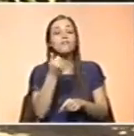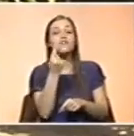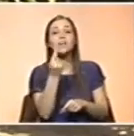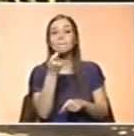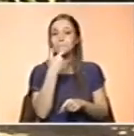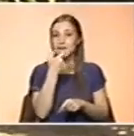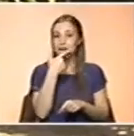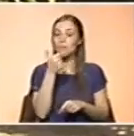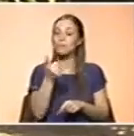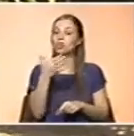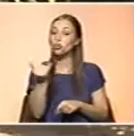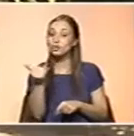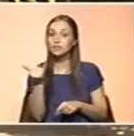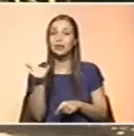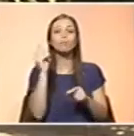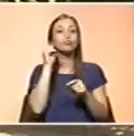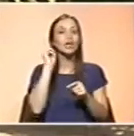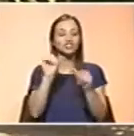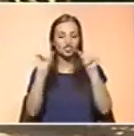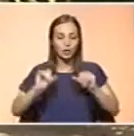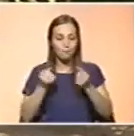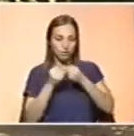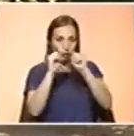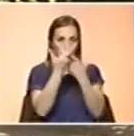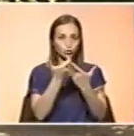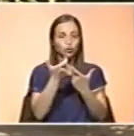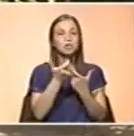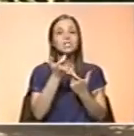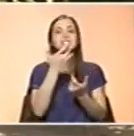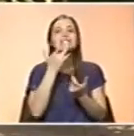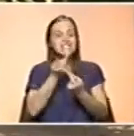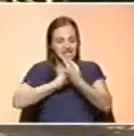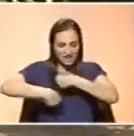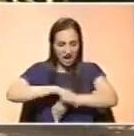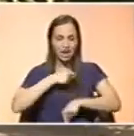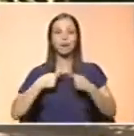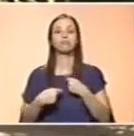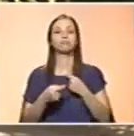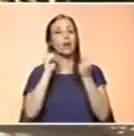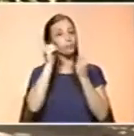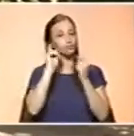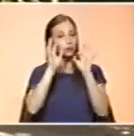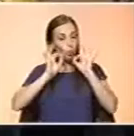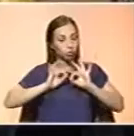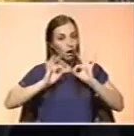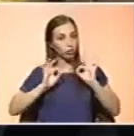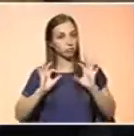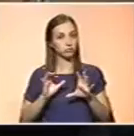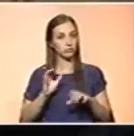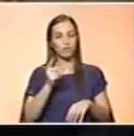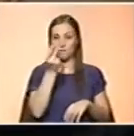desenvolvimento do sistema nervoso, para a formação de sangue e, portanto, vale a pena de facto sermos cuidadosos em relação à vitamina B12.